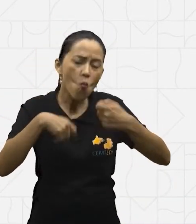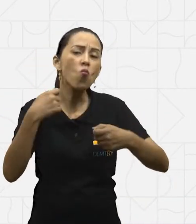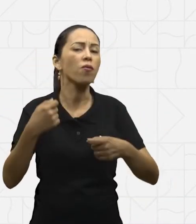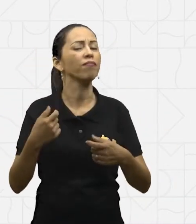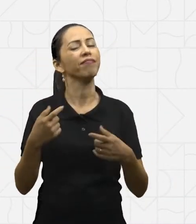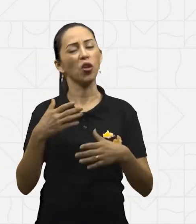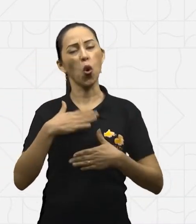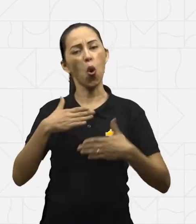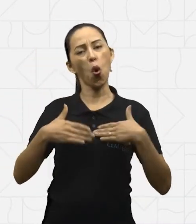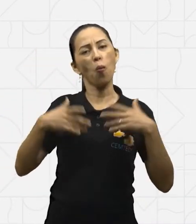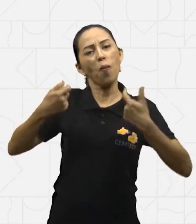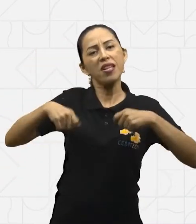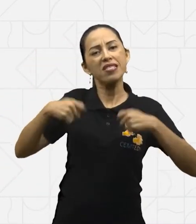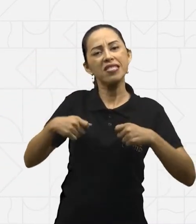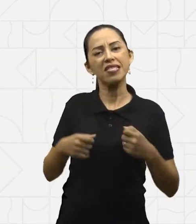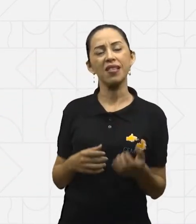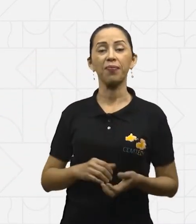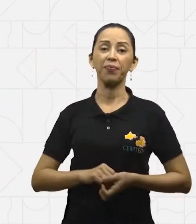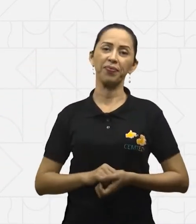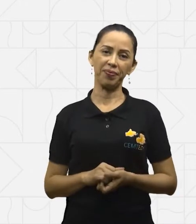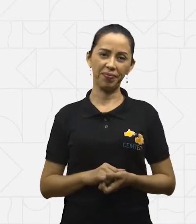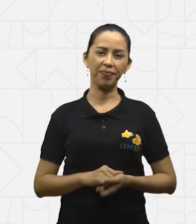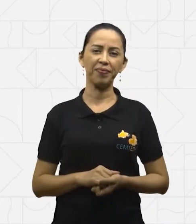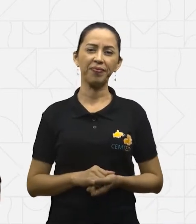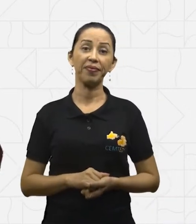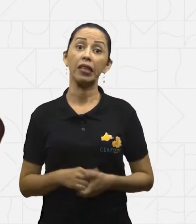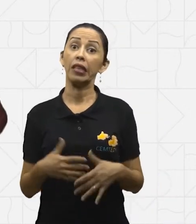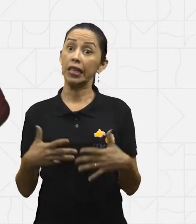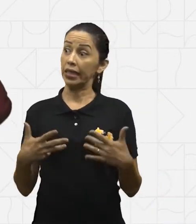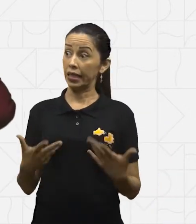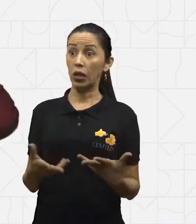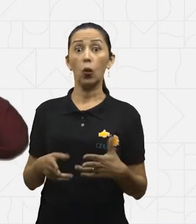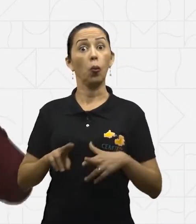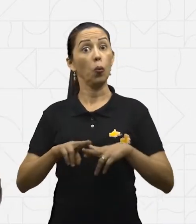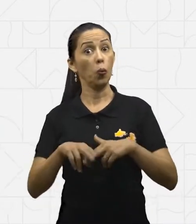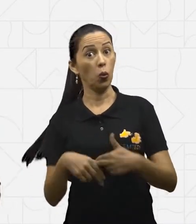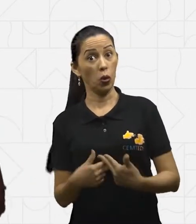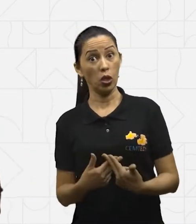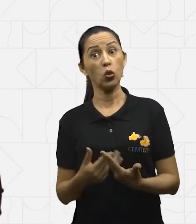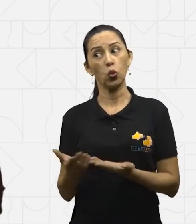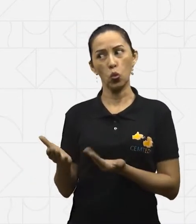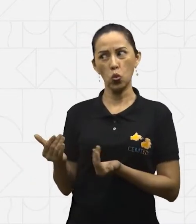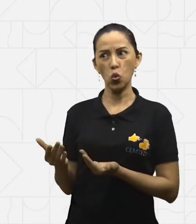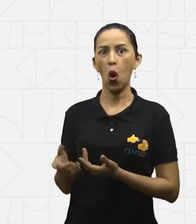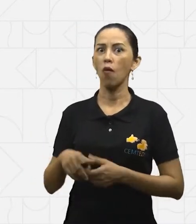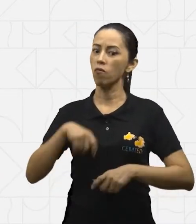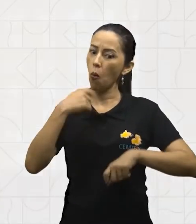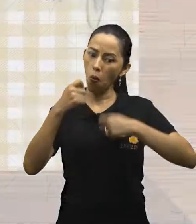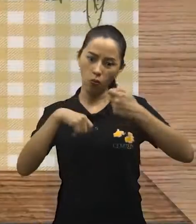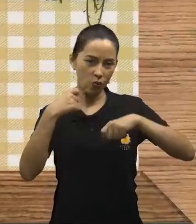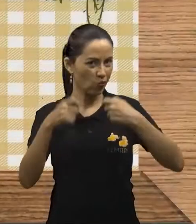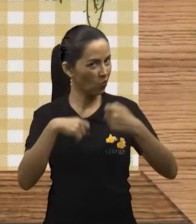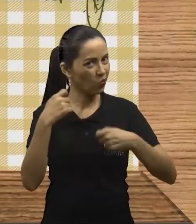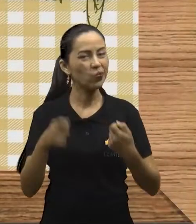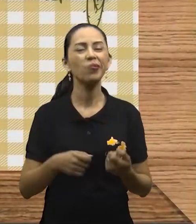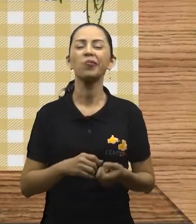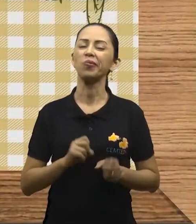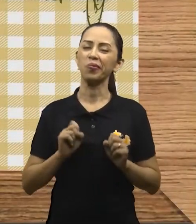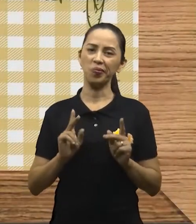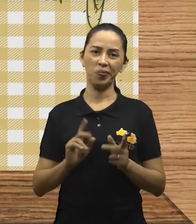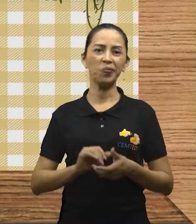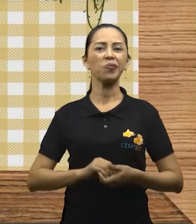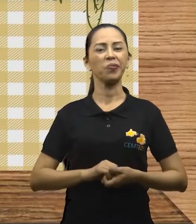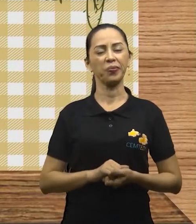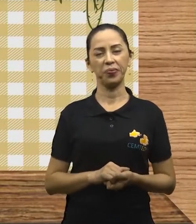Por isso que os adolescentes geralmente comem muito. Vamos lá, roleta? Temos mais algumas perguntas. Vamos lá,